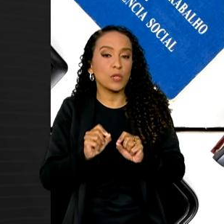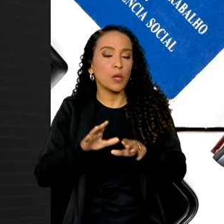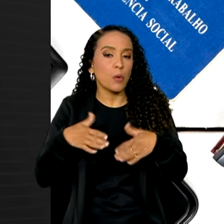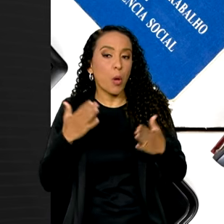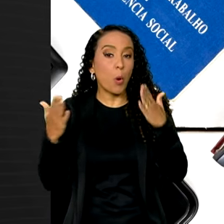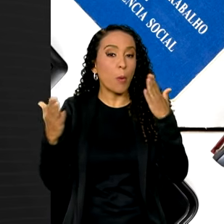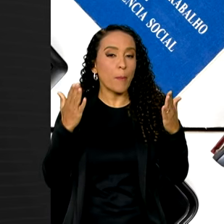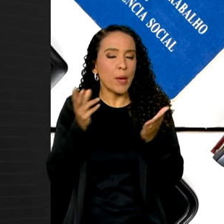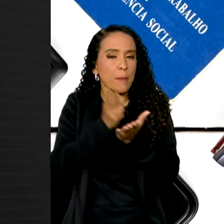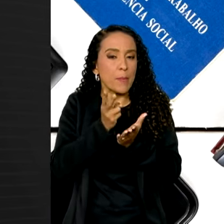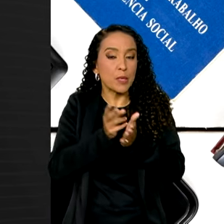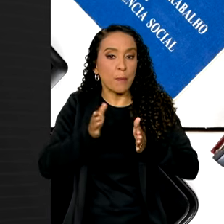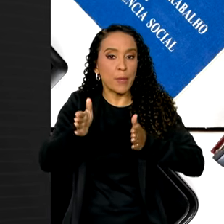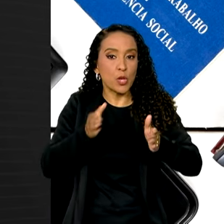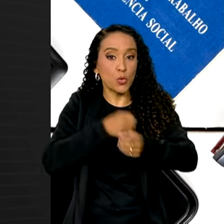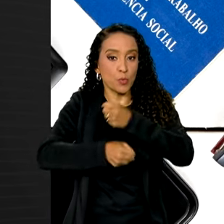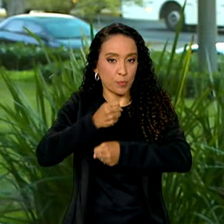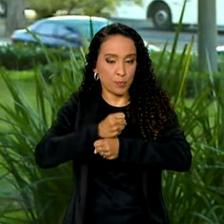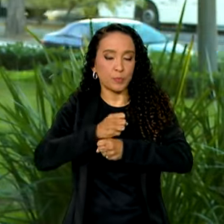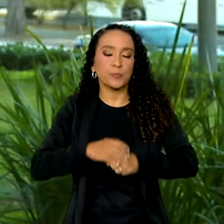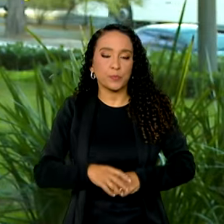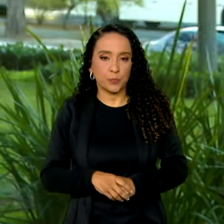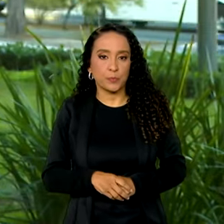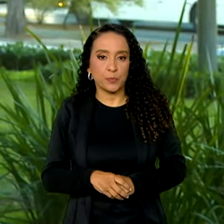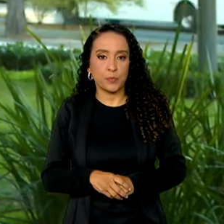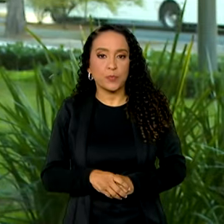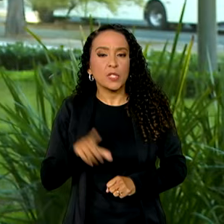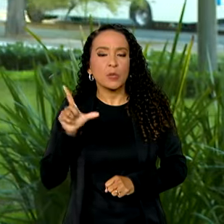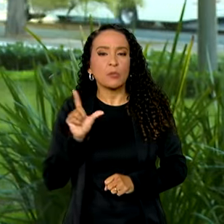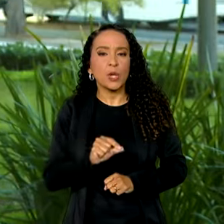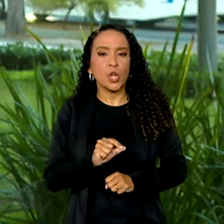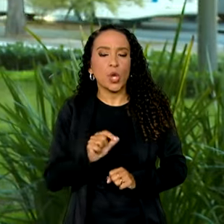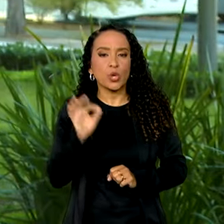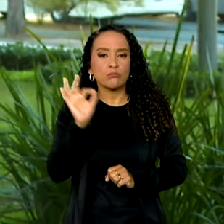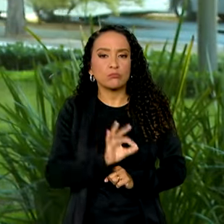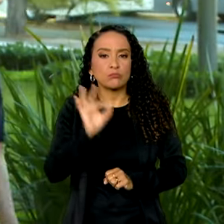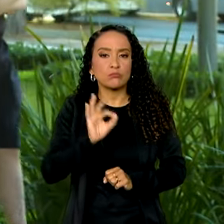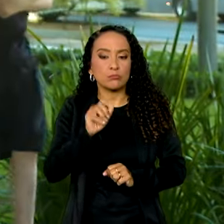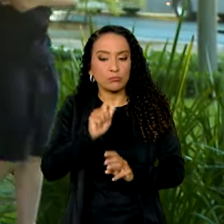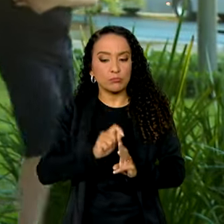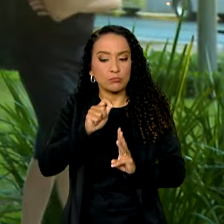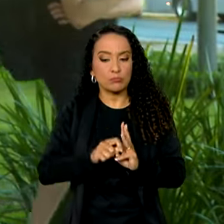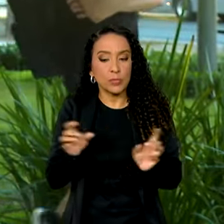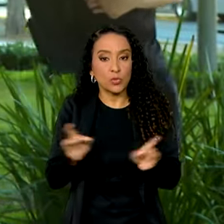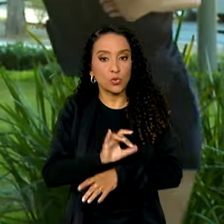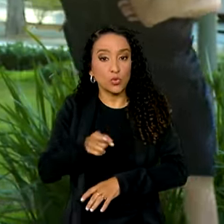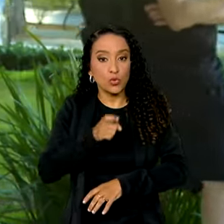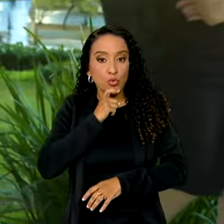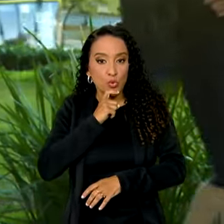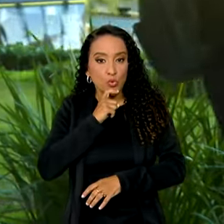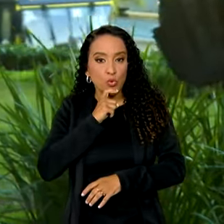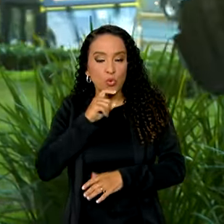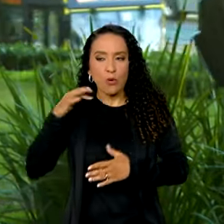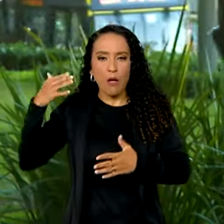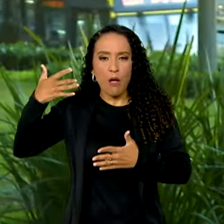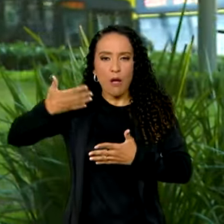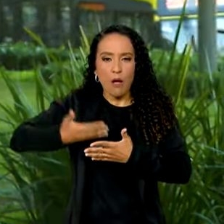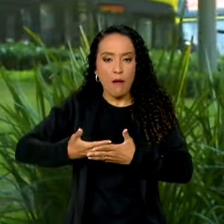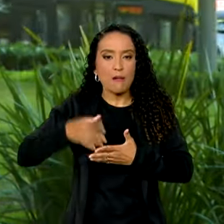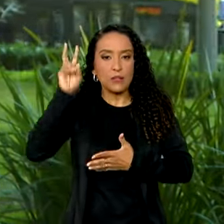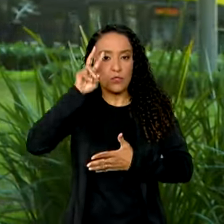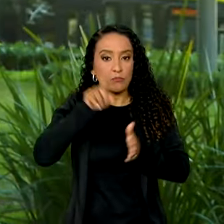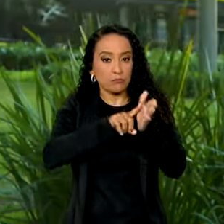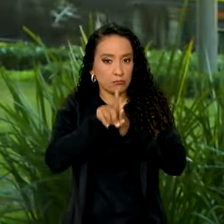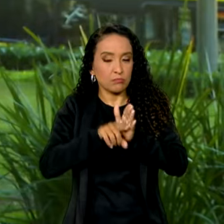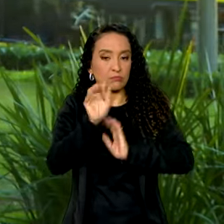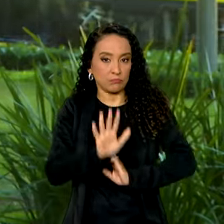comparado com o mesmo período do ano passado. Essa a menor taxa para um trimestre encerrado em julho na série histórica da pesquisa